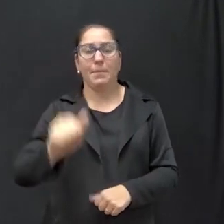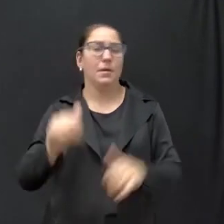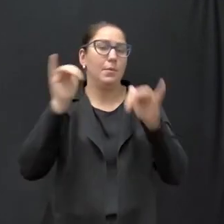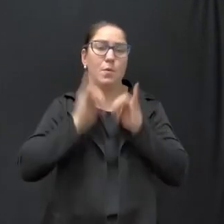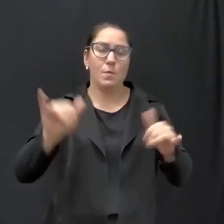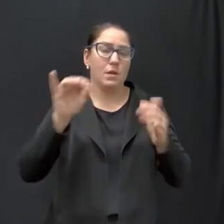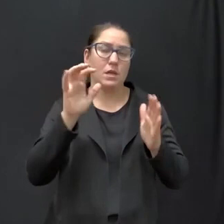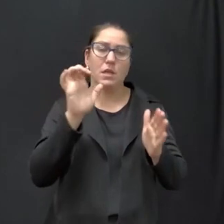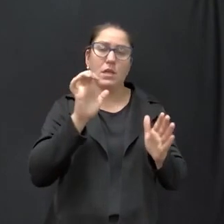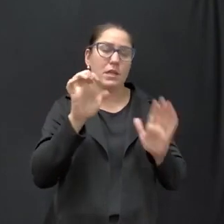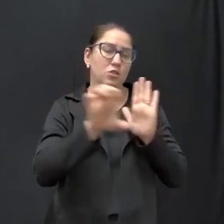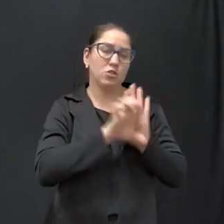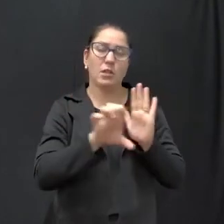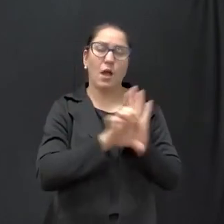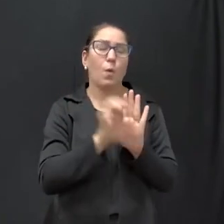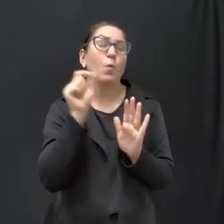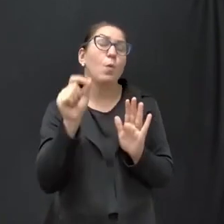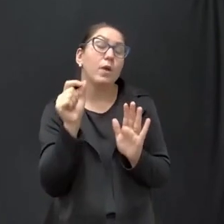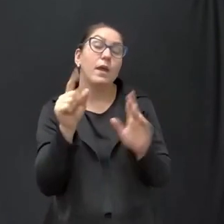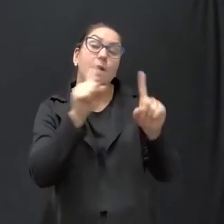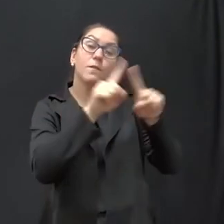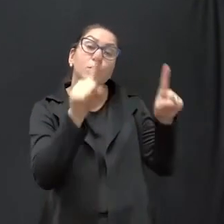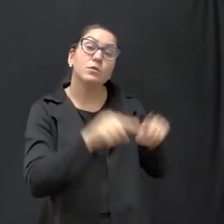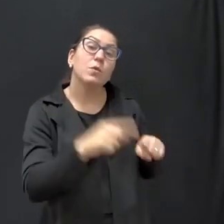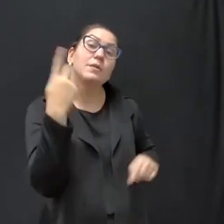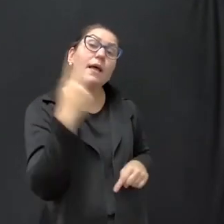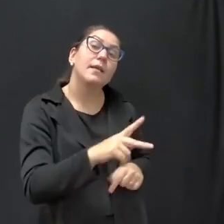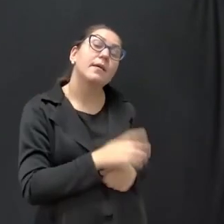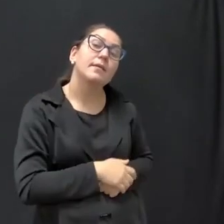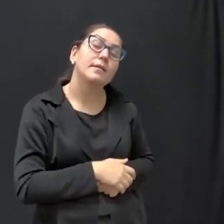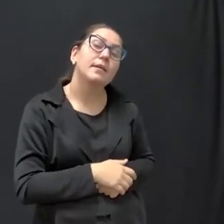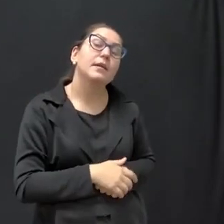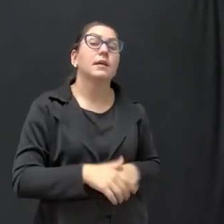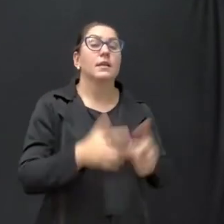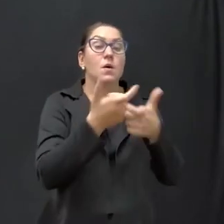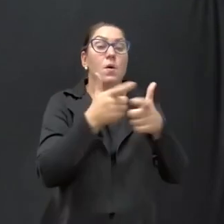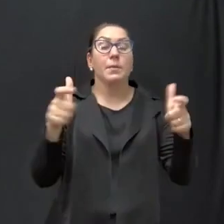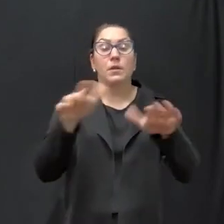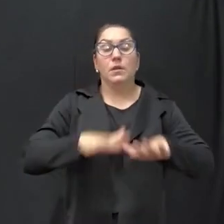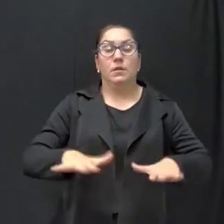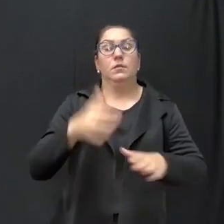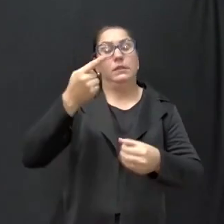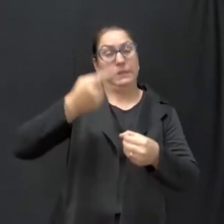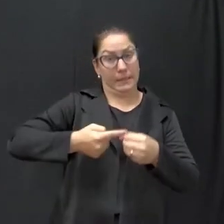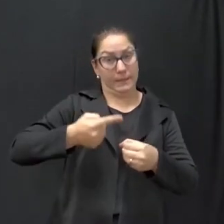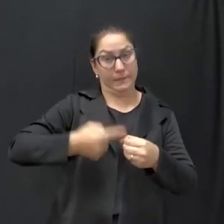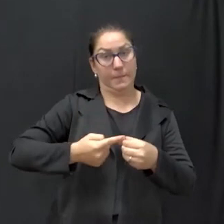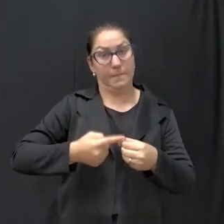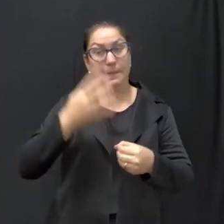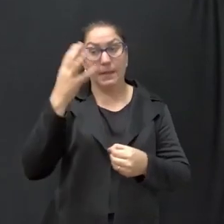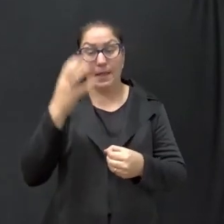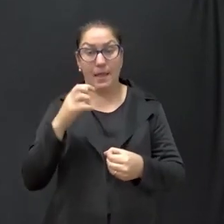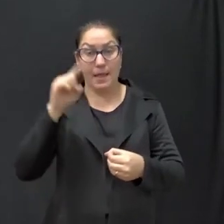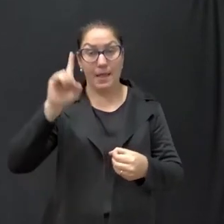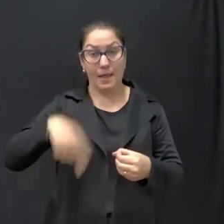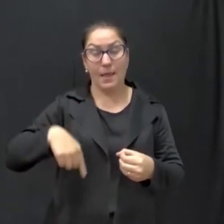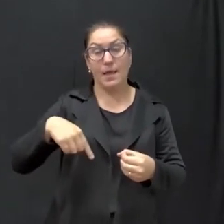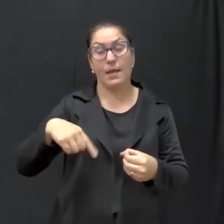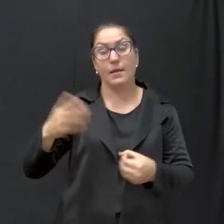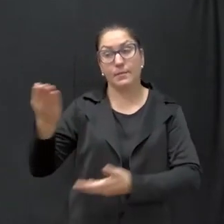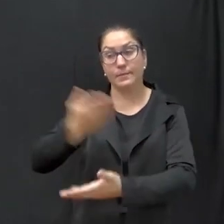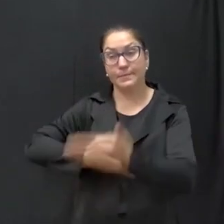faz? Qual é a posição, a função dela? No âmbito do território municipal, será composta por um